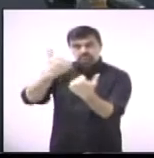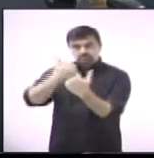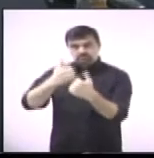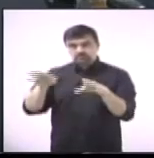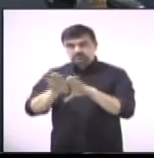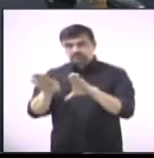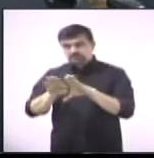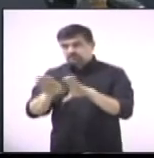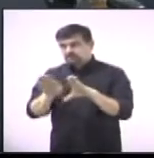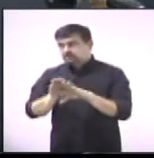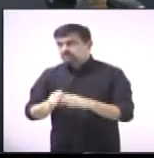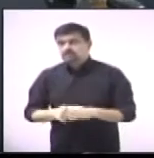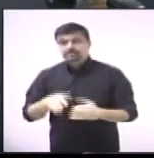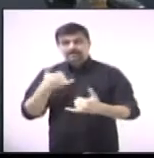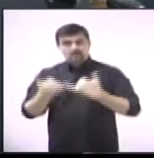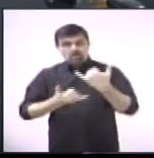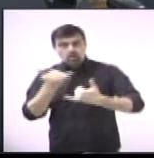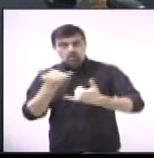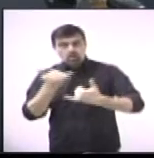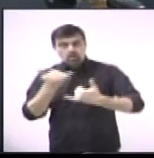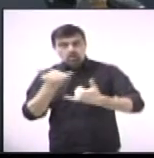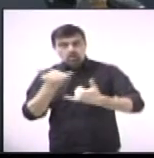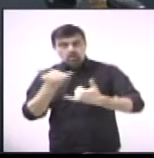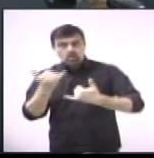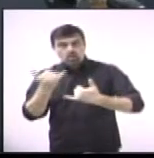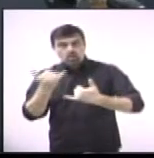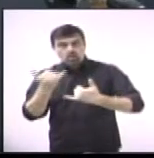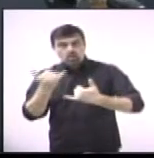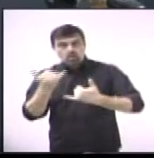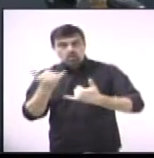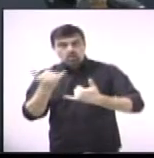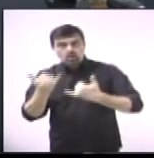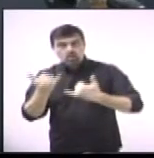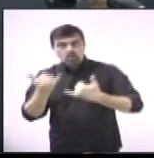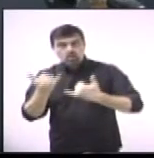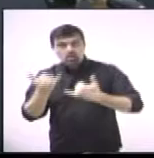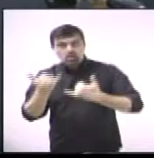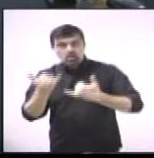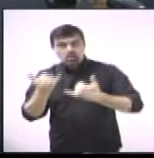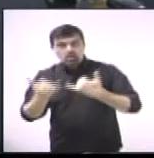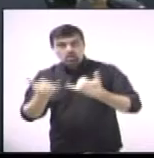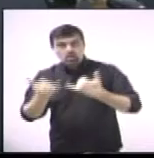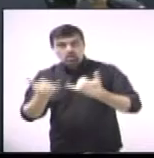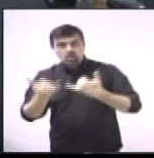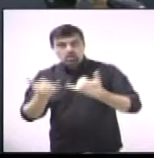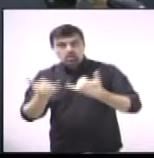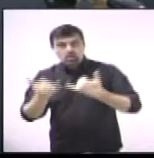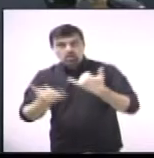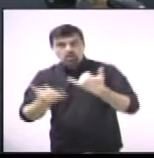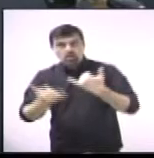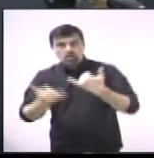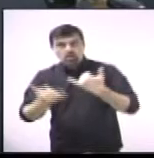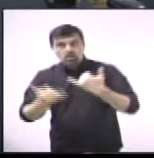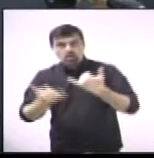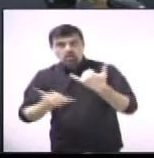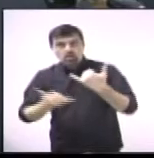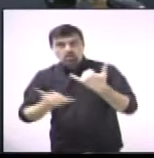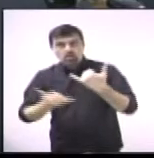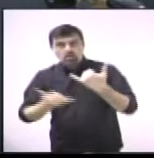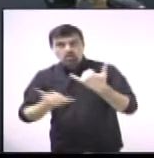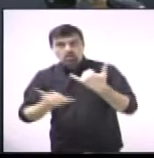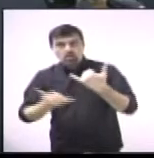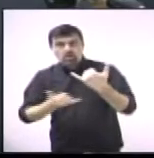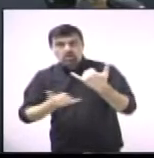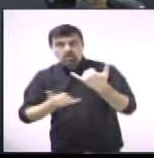manutenção nos brinquedos de recriação do Parque Zeca Malavase. 382 do vereador